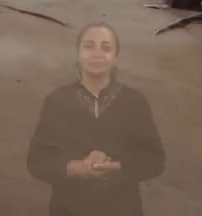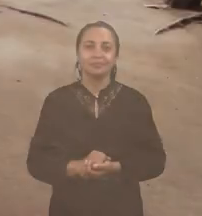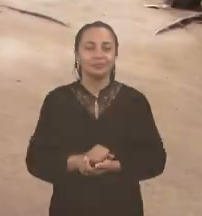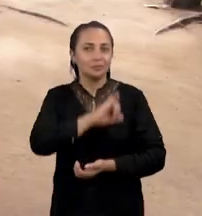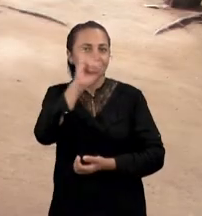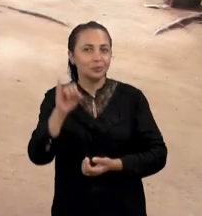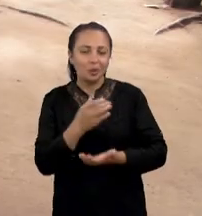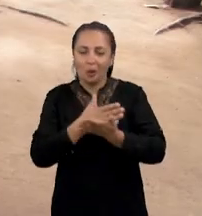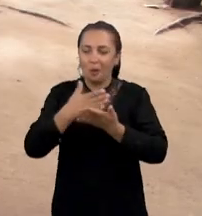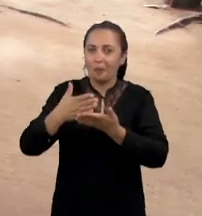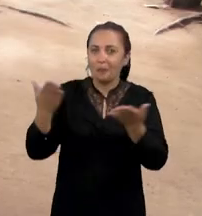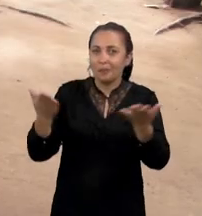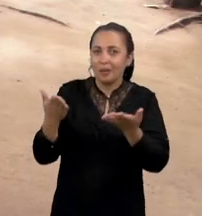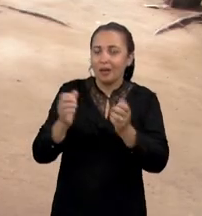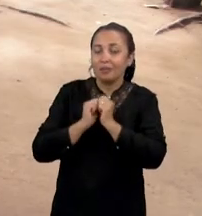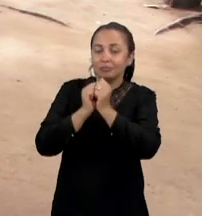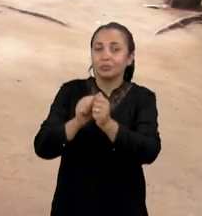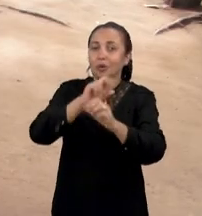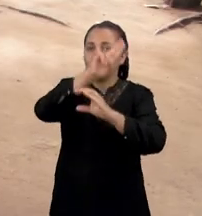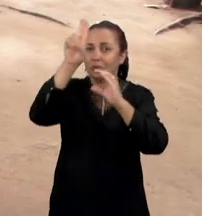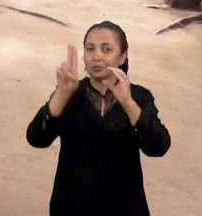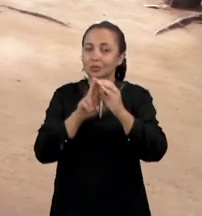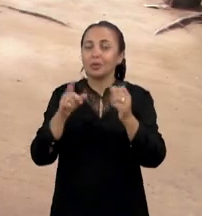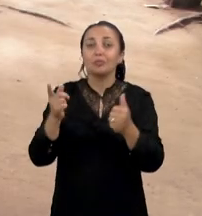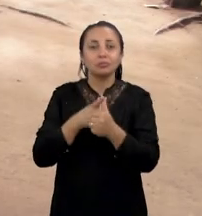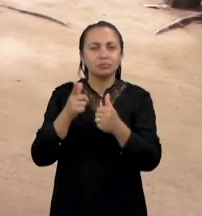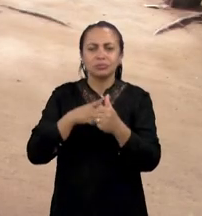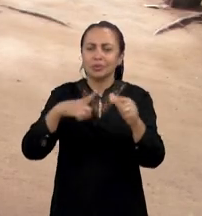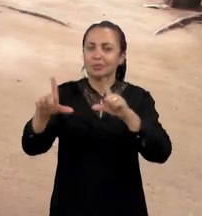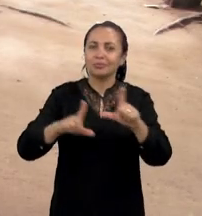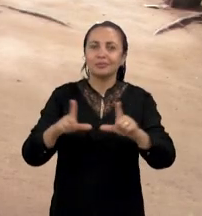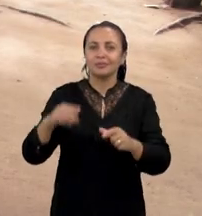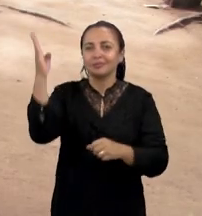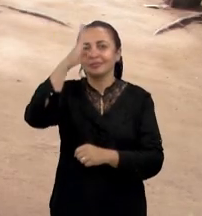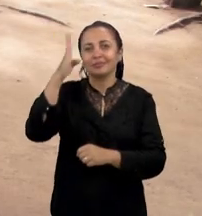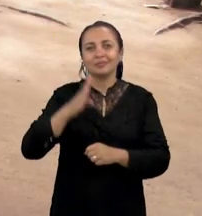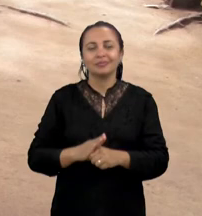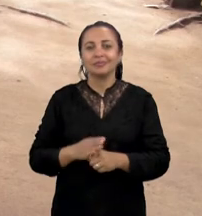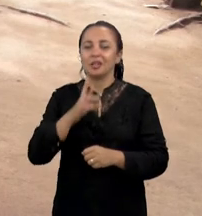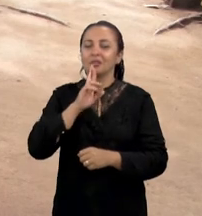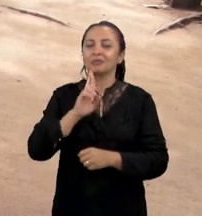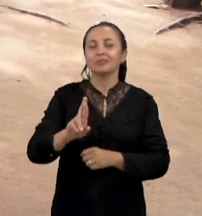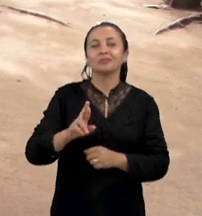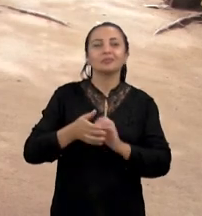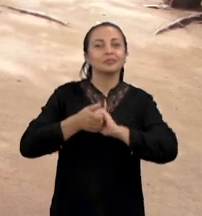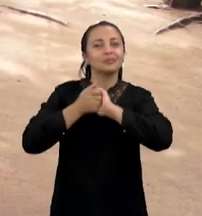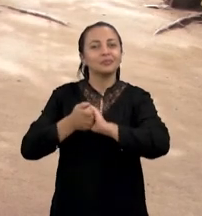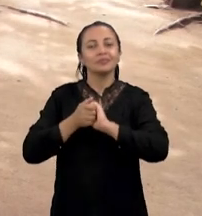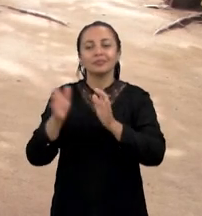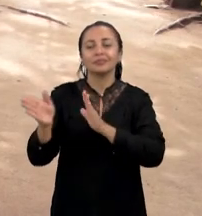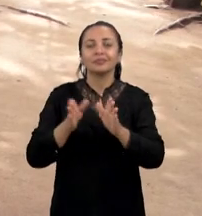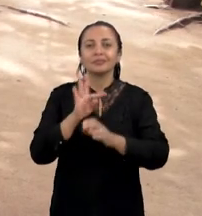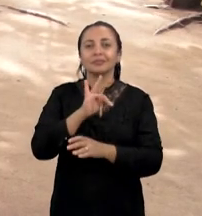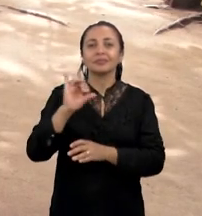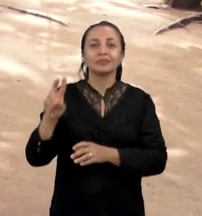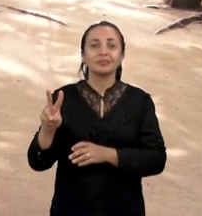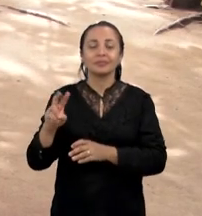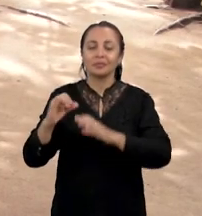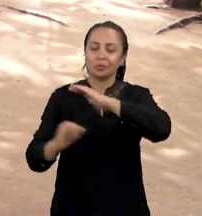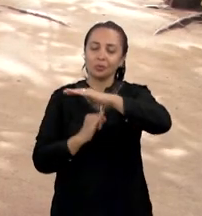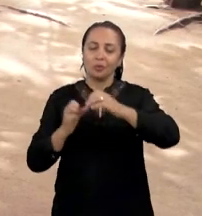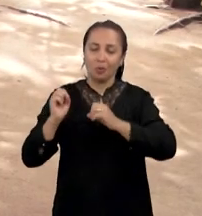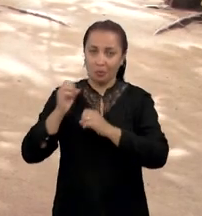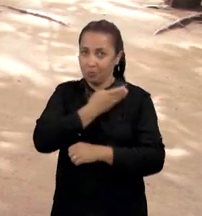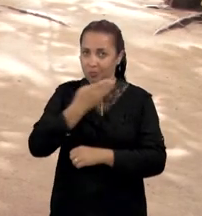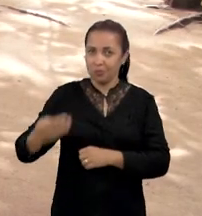Olá, partir de agora você acompanha mais um Univerciência, o primeiro programa brasileiro resultado da parceria entre TVs